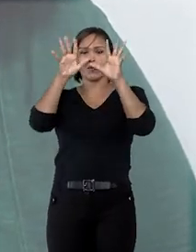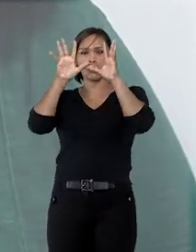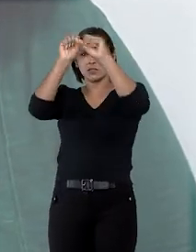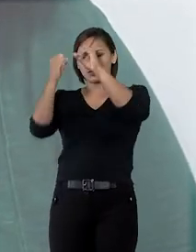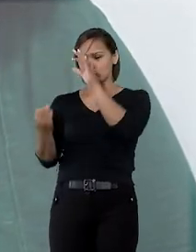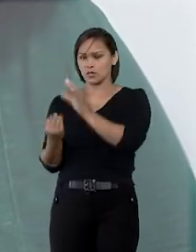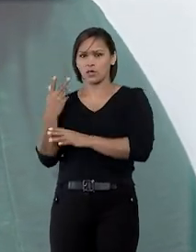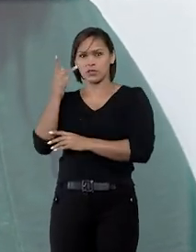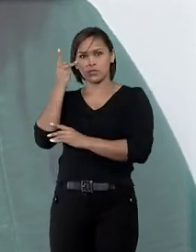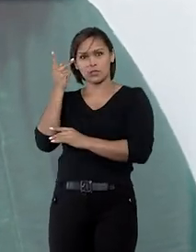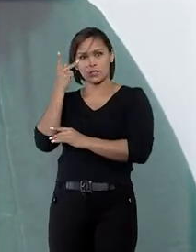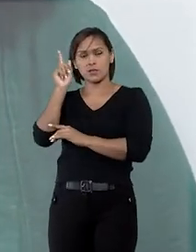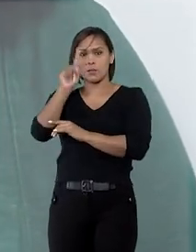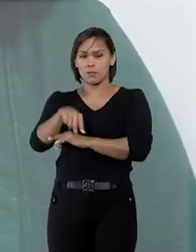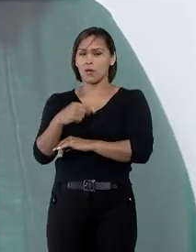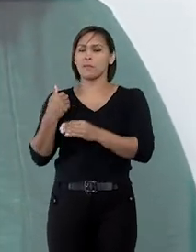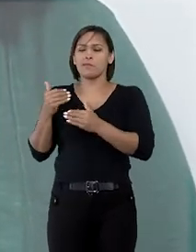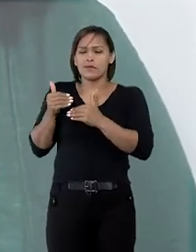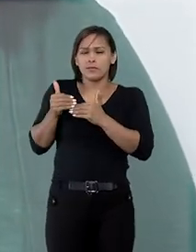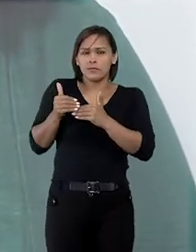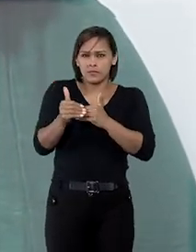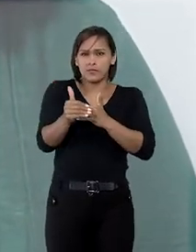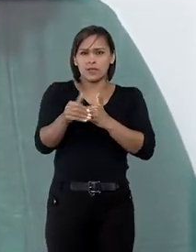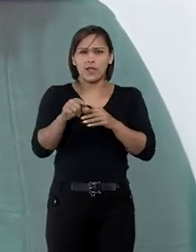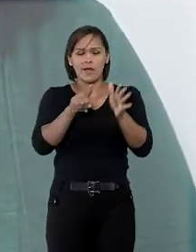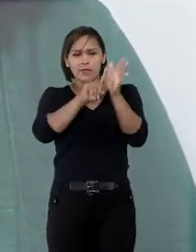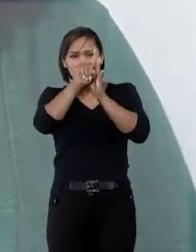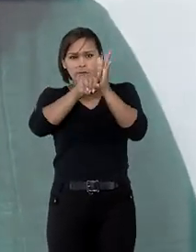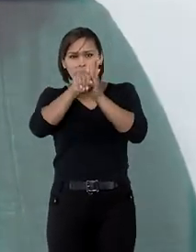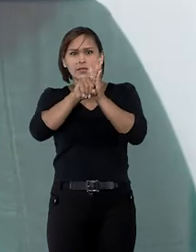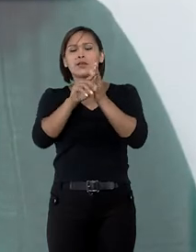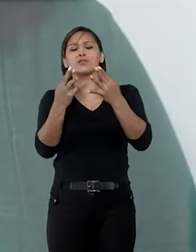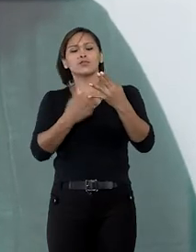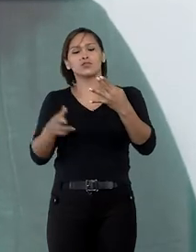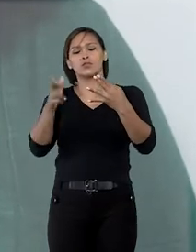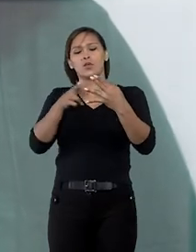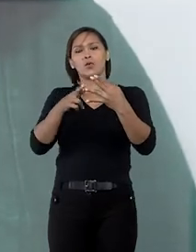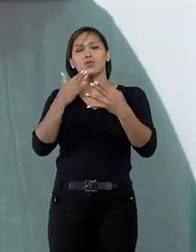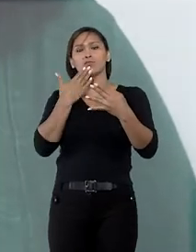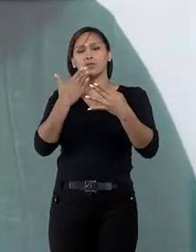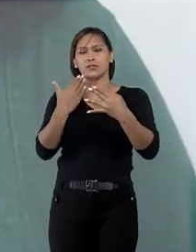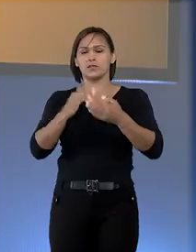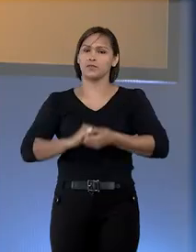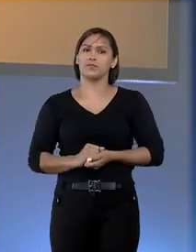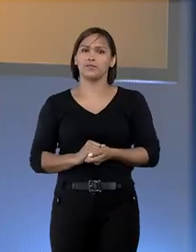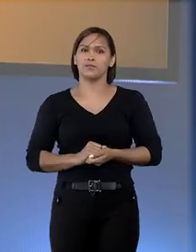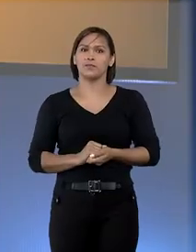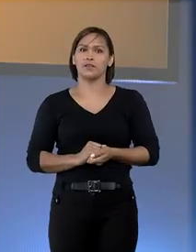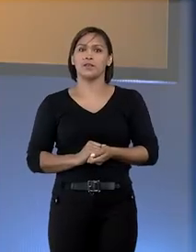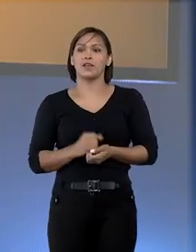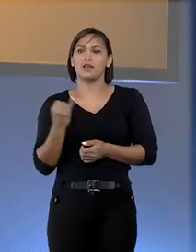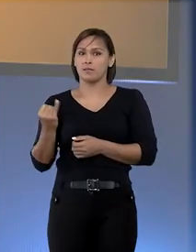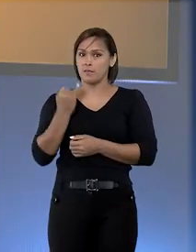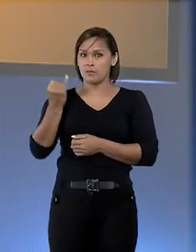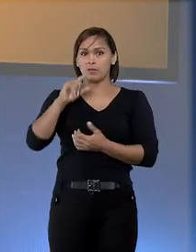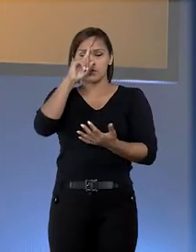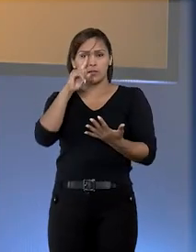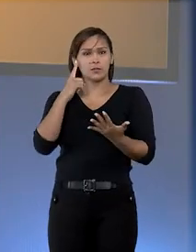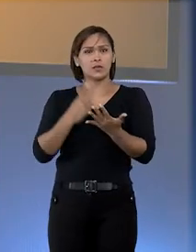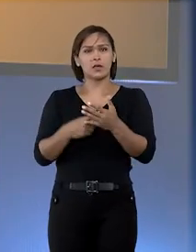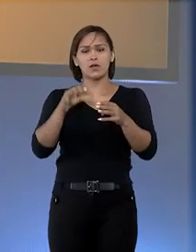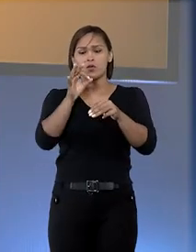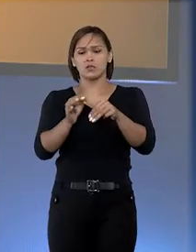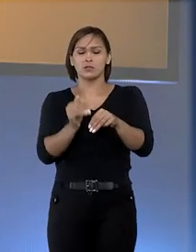Tribunal de Justiça de São Paulo para o prosseguimento da análise dos recursos de apelação. Em importante decisão,